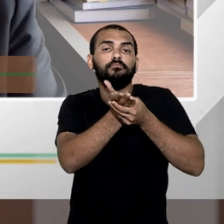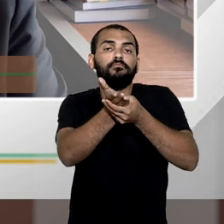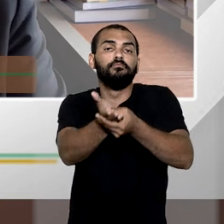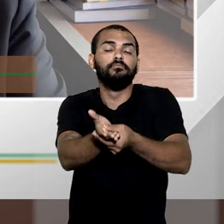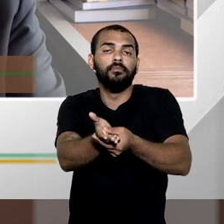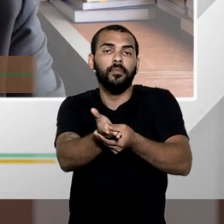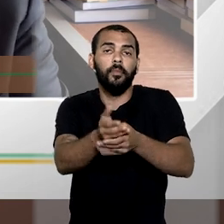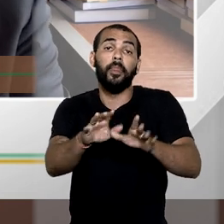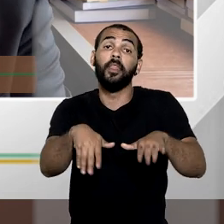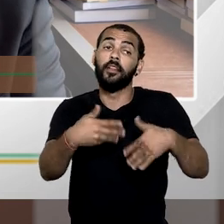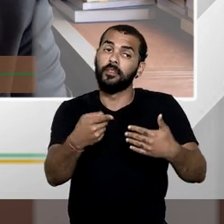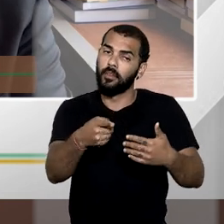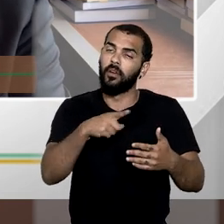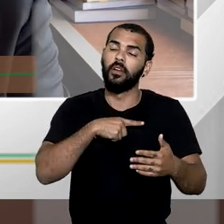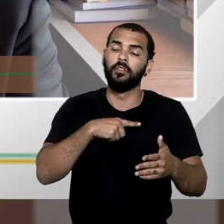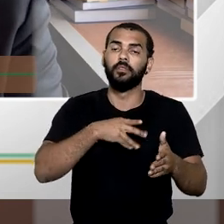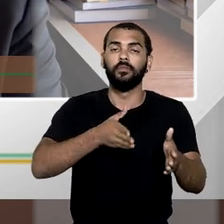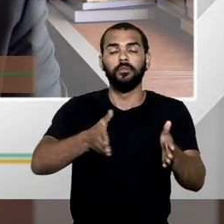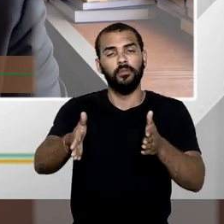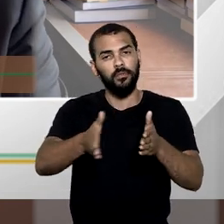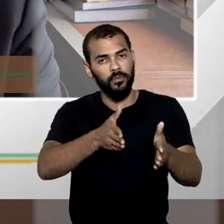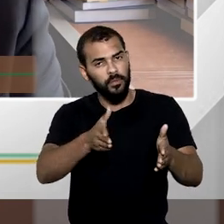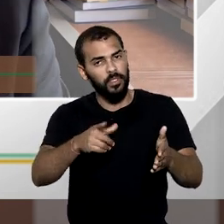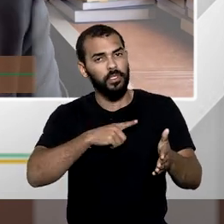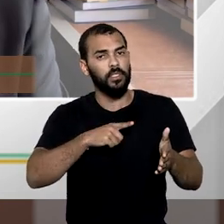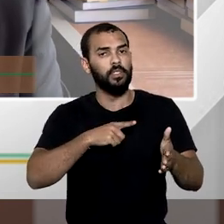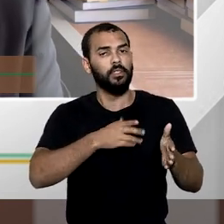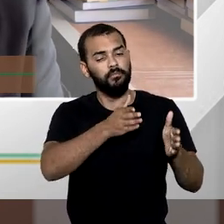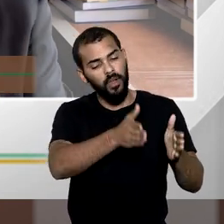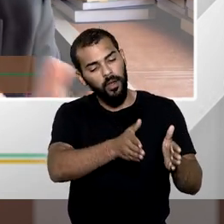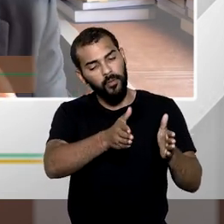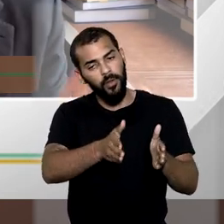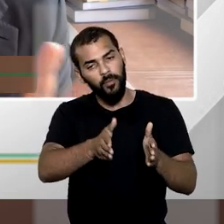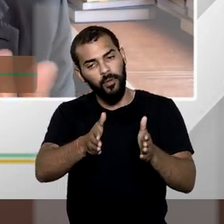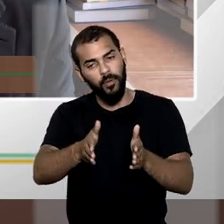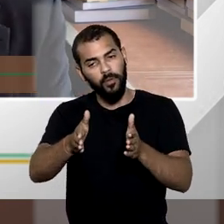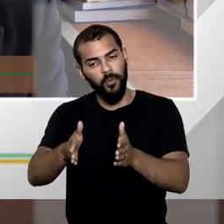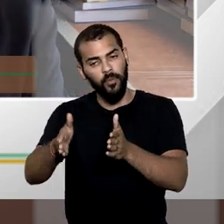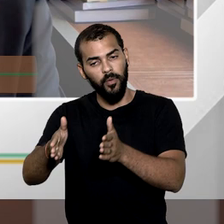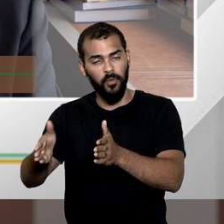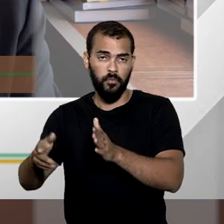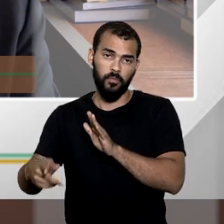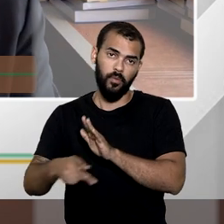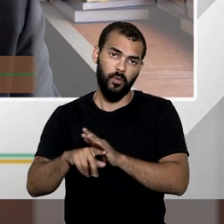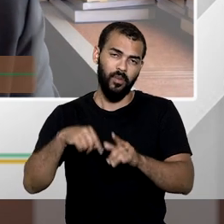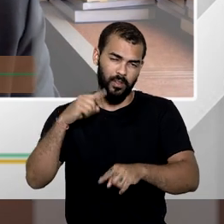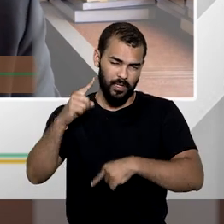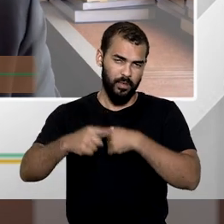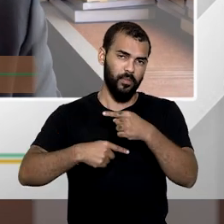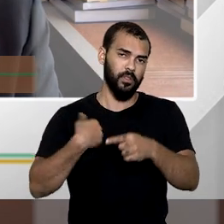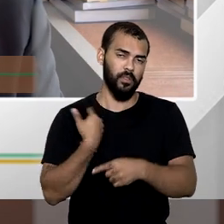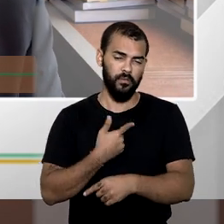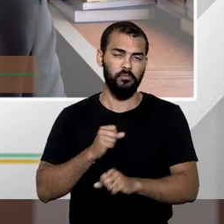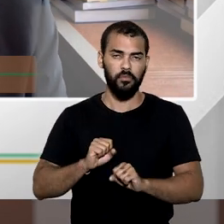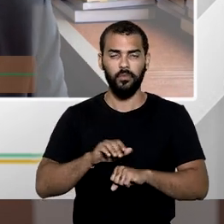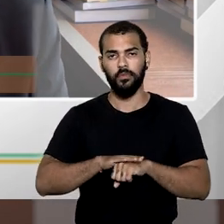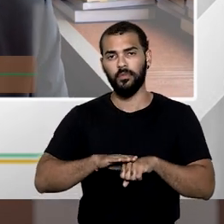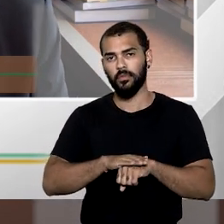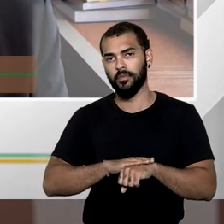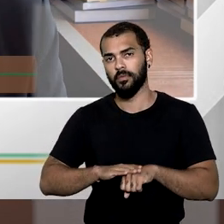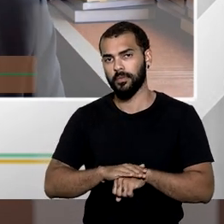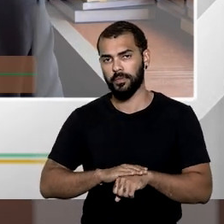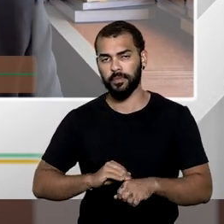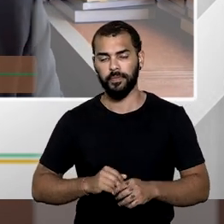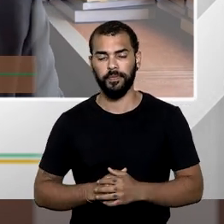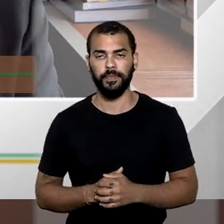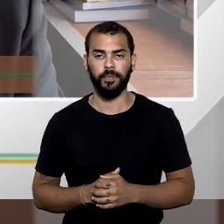essa que daí tem os seus prazos, o rito específico, a que a gente pode conversar depois, na sequência dessa nossa